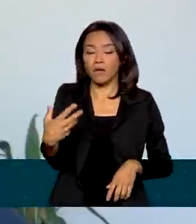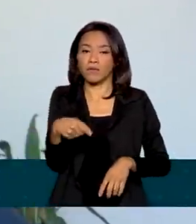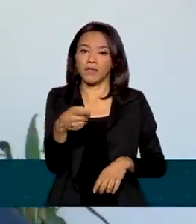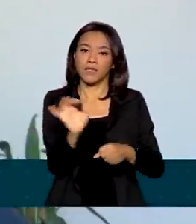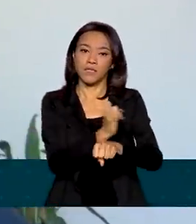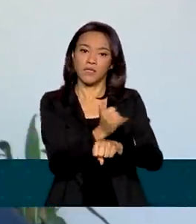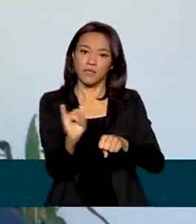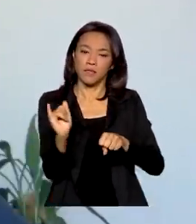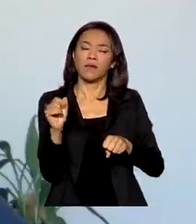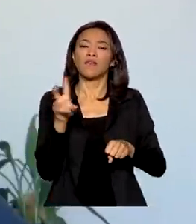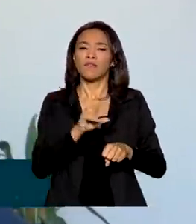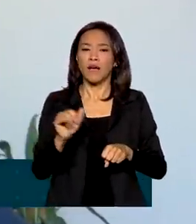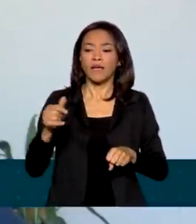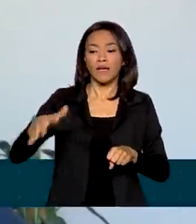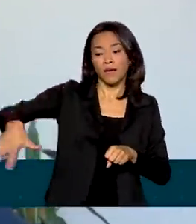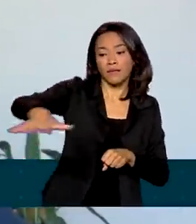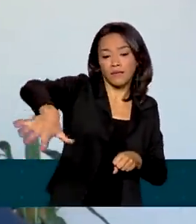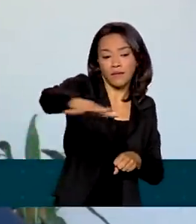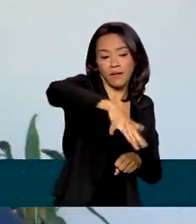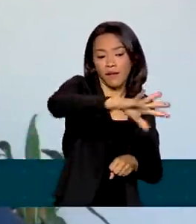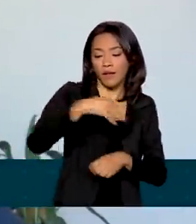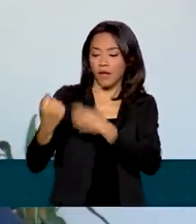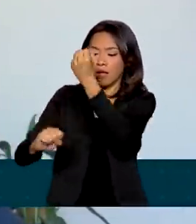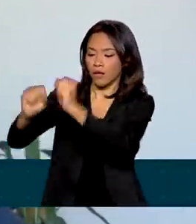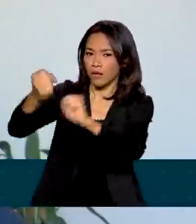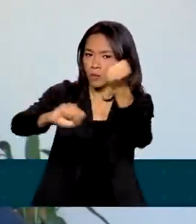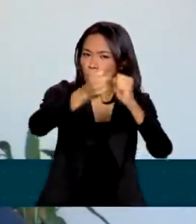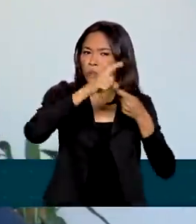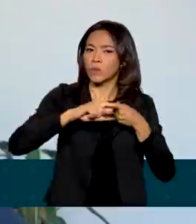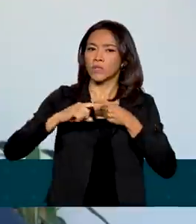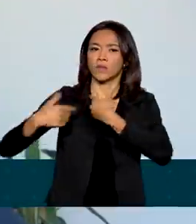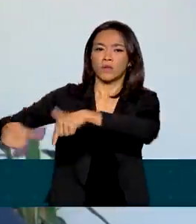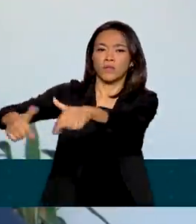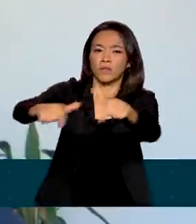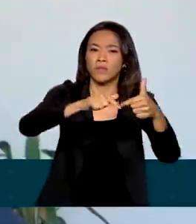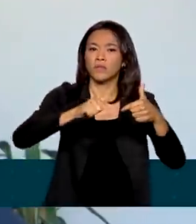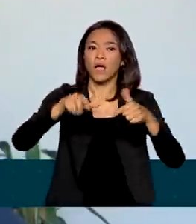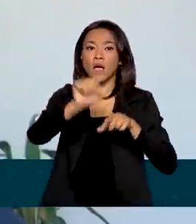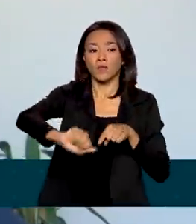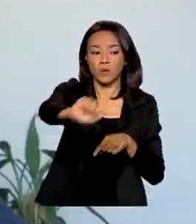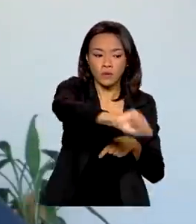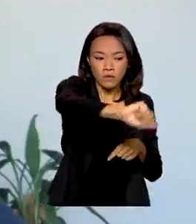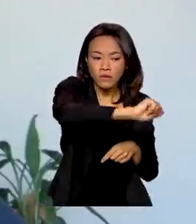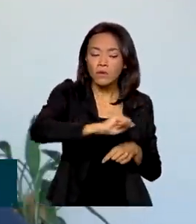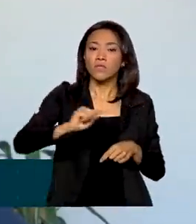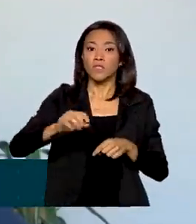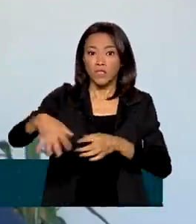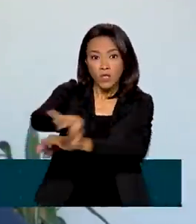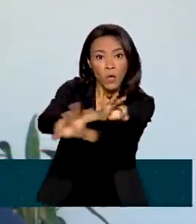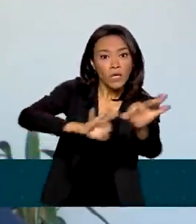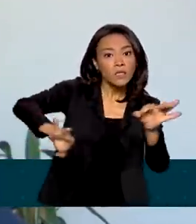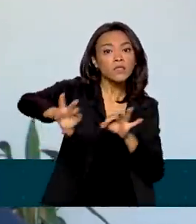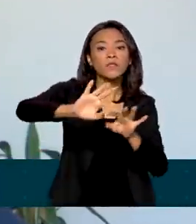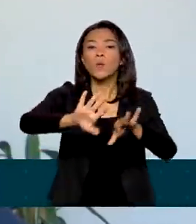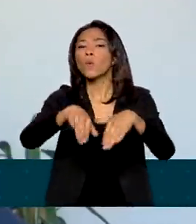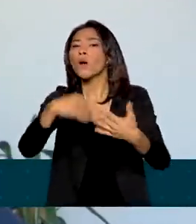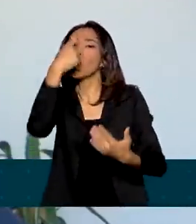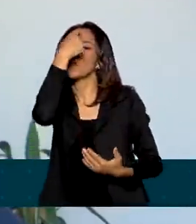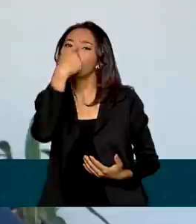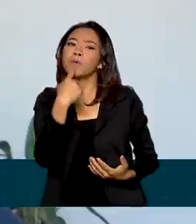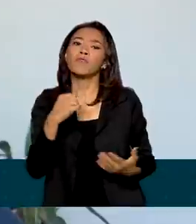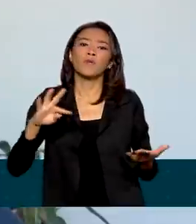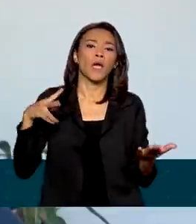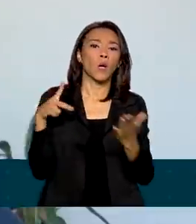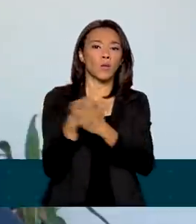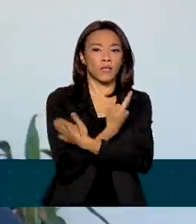que o setor produtivo, que as organizações trabalhadores se organizem, identifiquem qual é o perfil do acidente